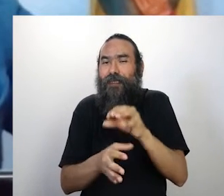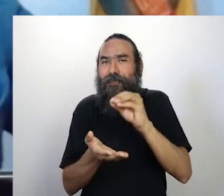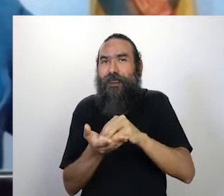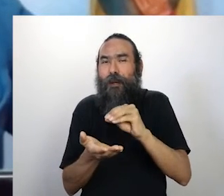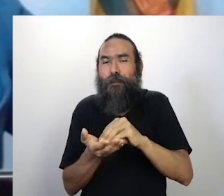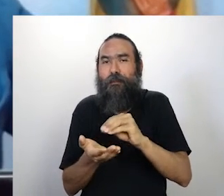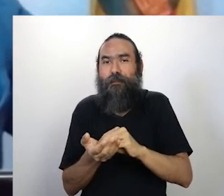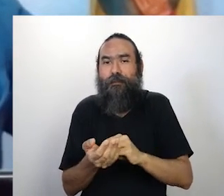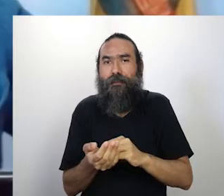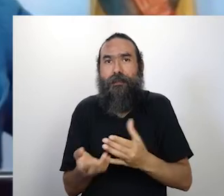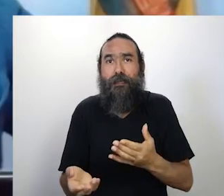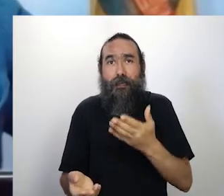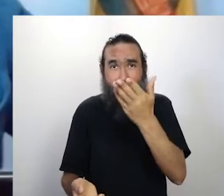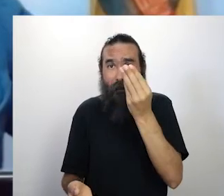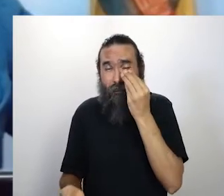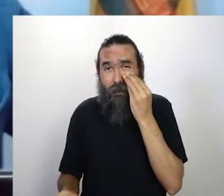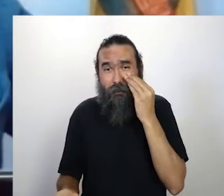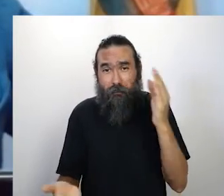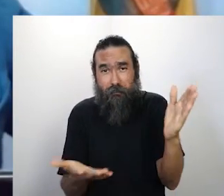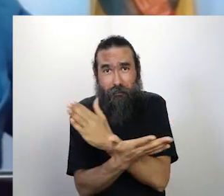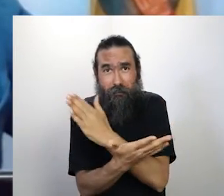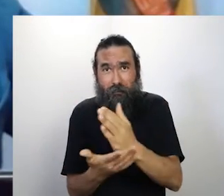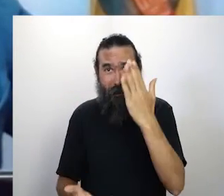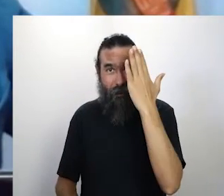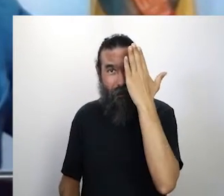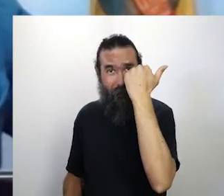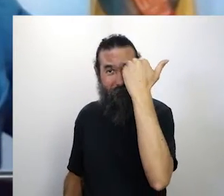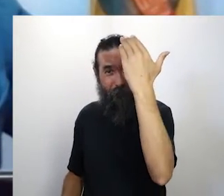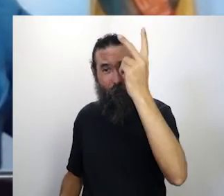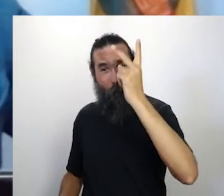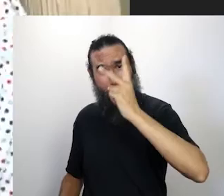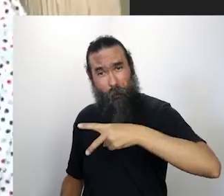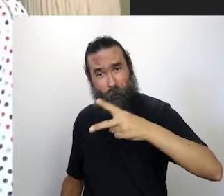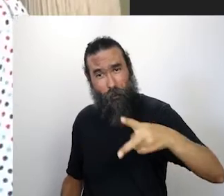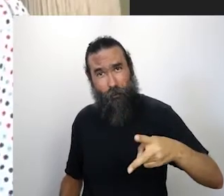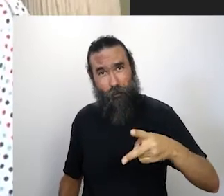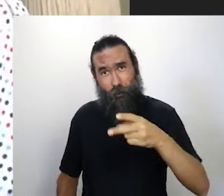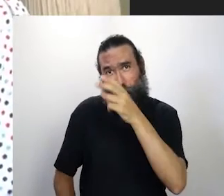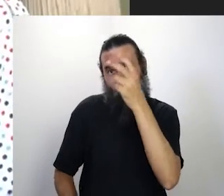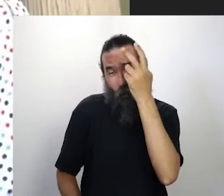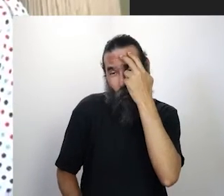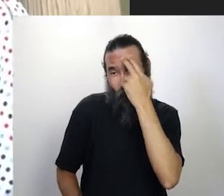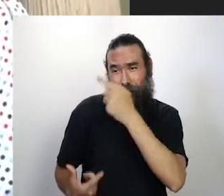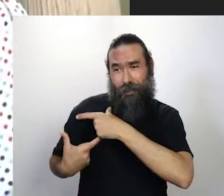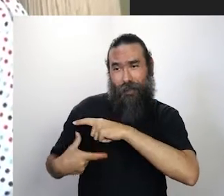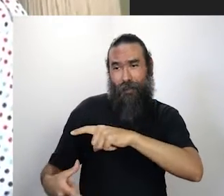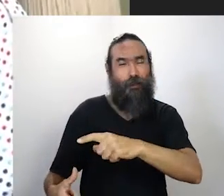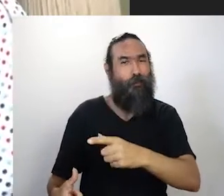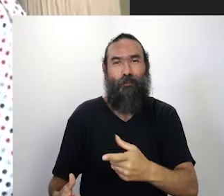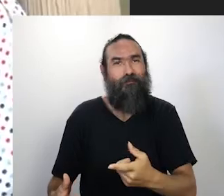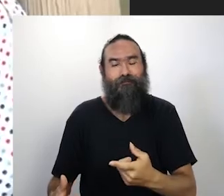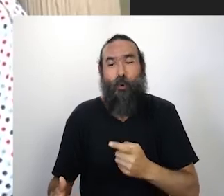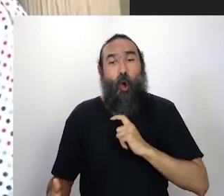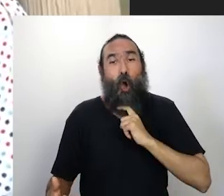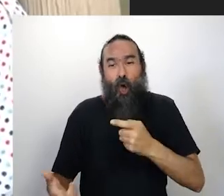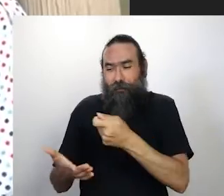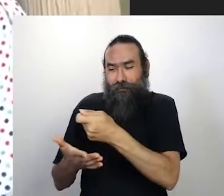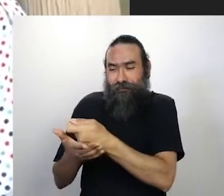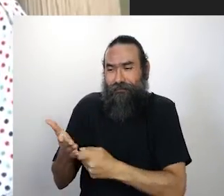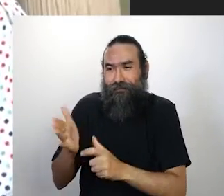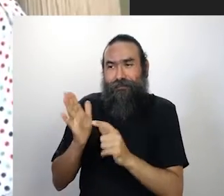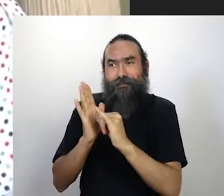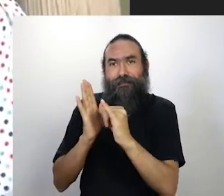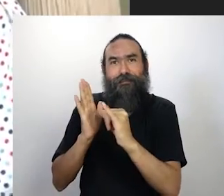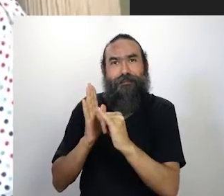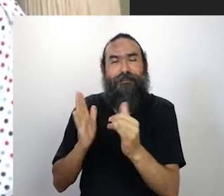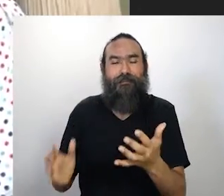um mestre, até um grupo da cultura e tradição mesmo, conseguir se inscrever. E você vê, poeta, que estava com um torneio também,